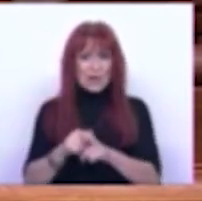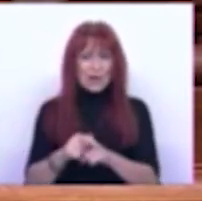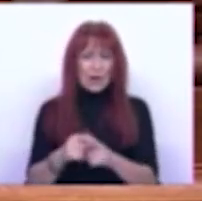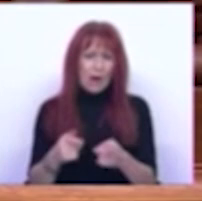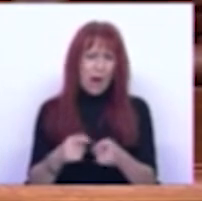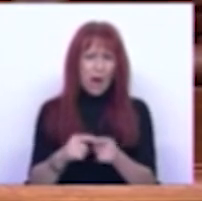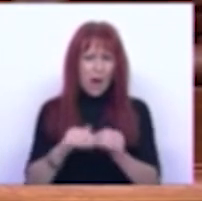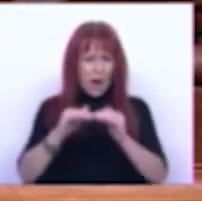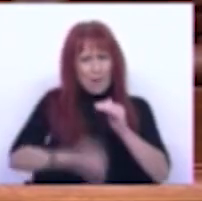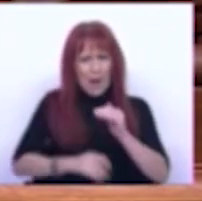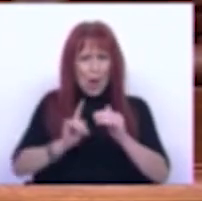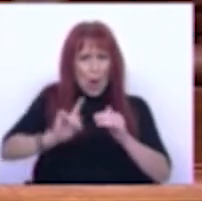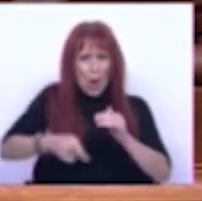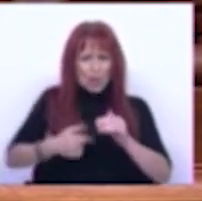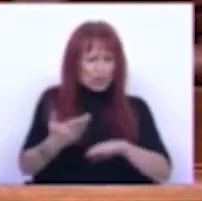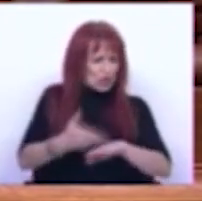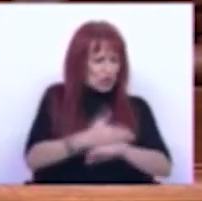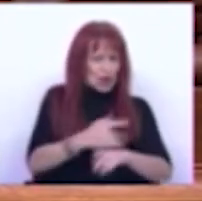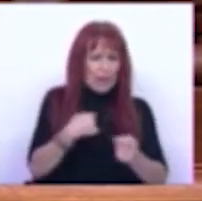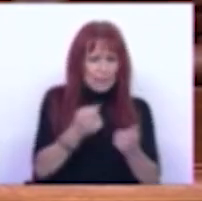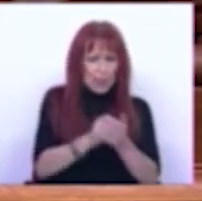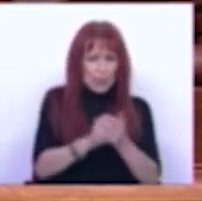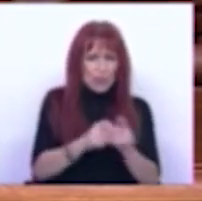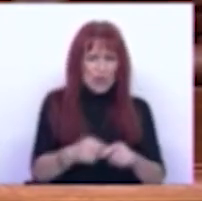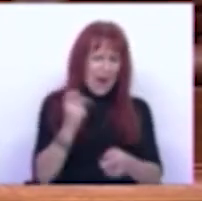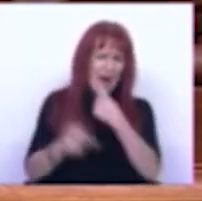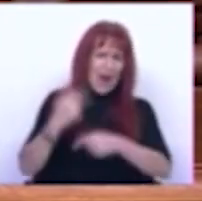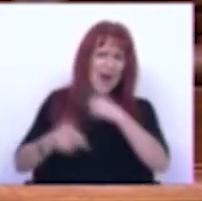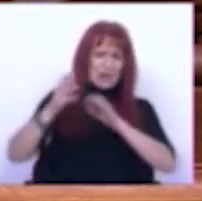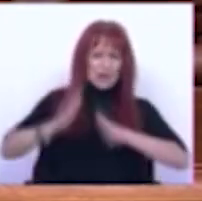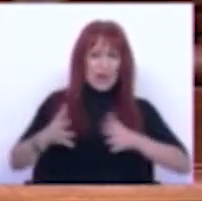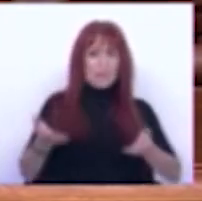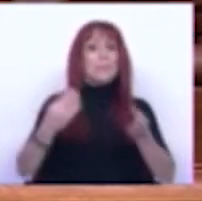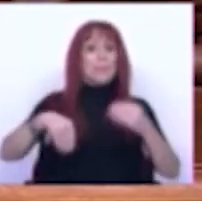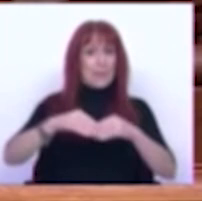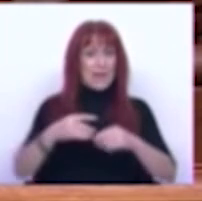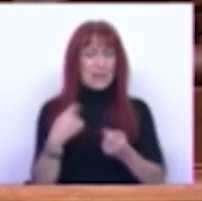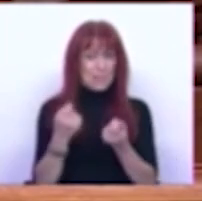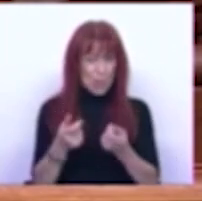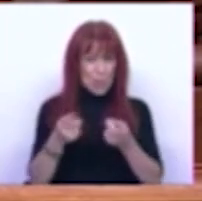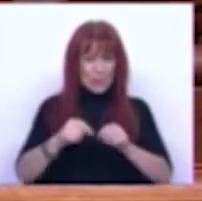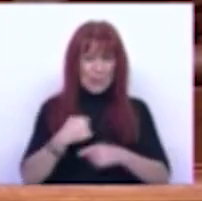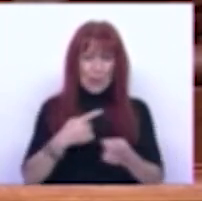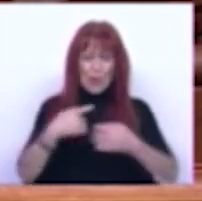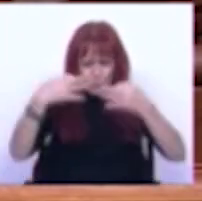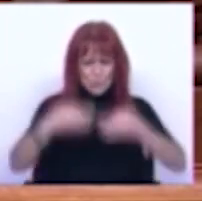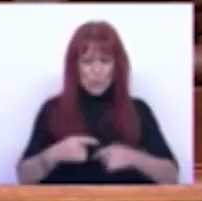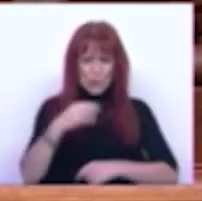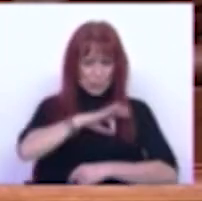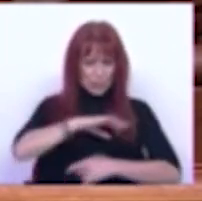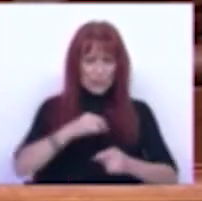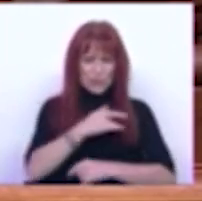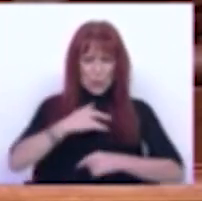manifestamente inferior àquela que já está assinalada há largos anos. Mas sabe a pouco também quando a dignificação dos